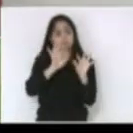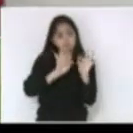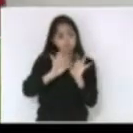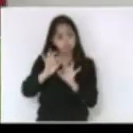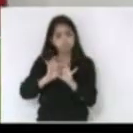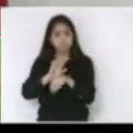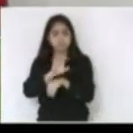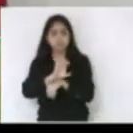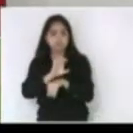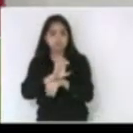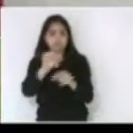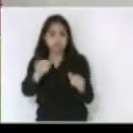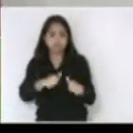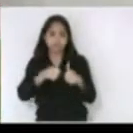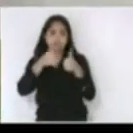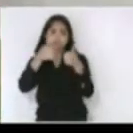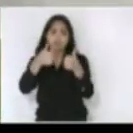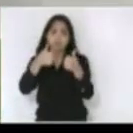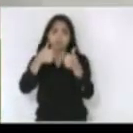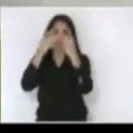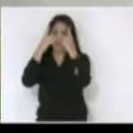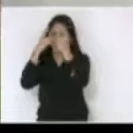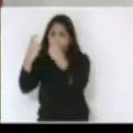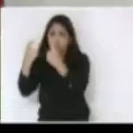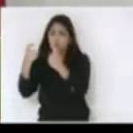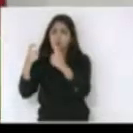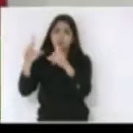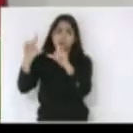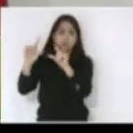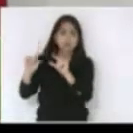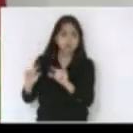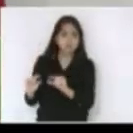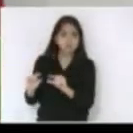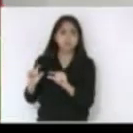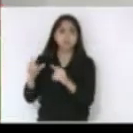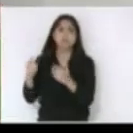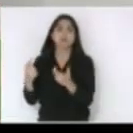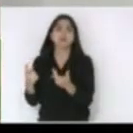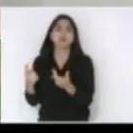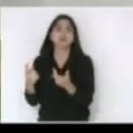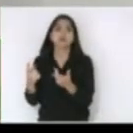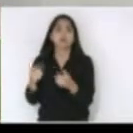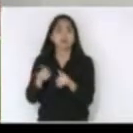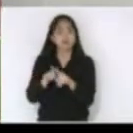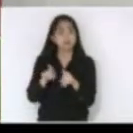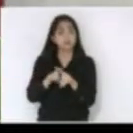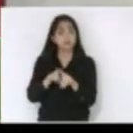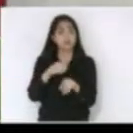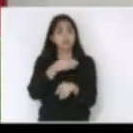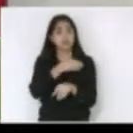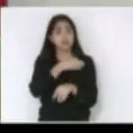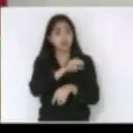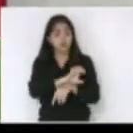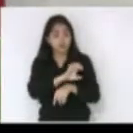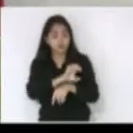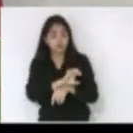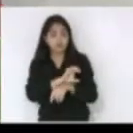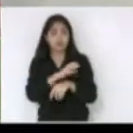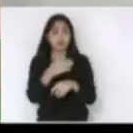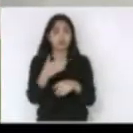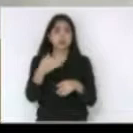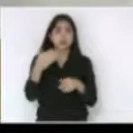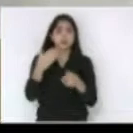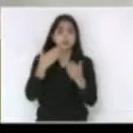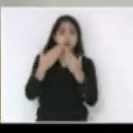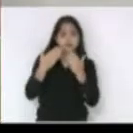Estado também melhor com menos violência com menos morte né e um Estado onde as pessoas dialogam